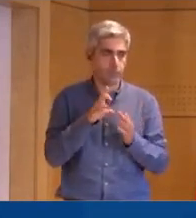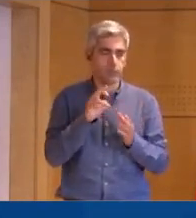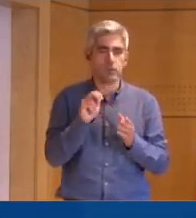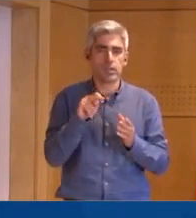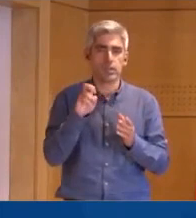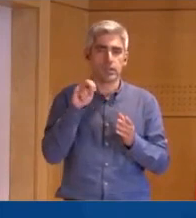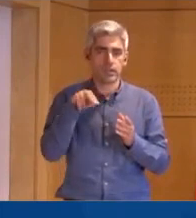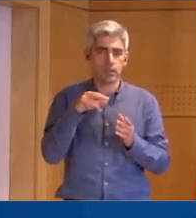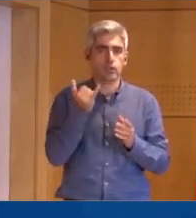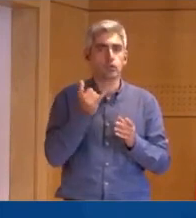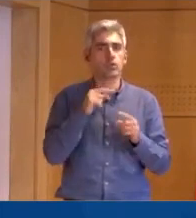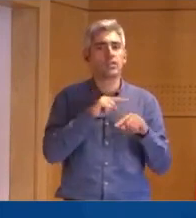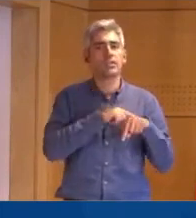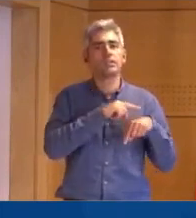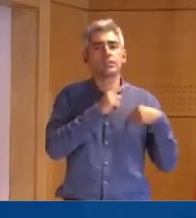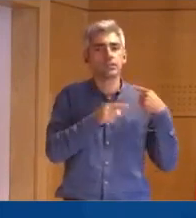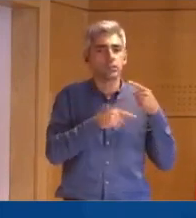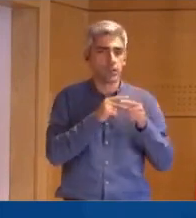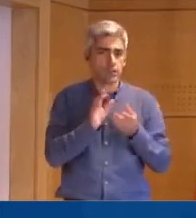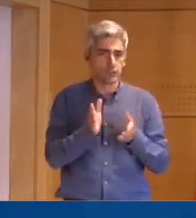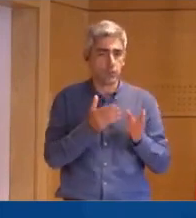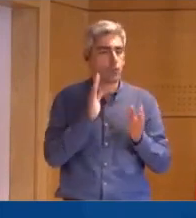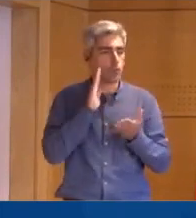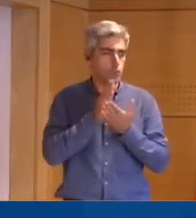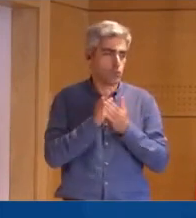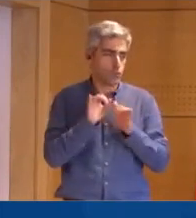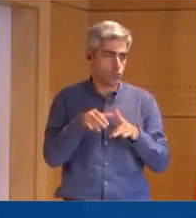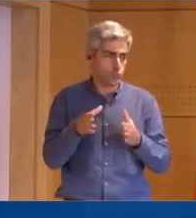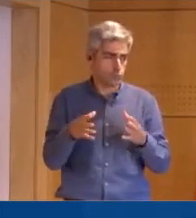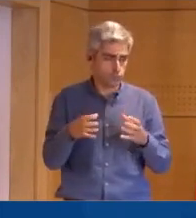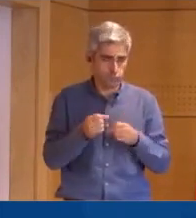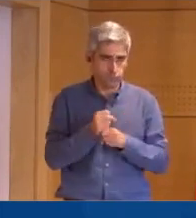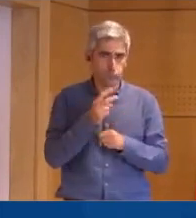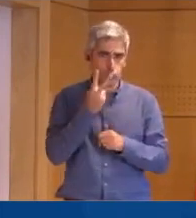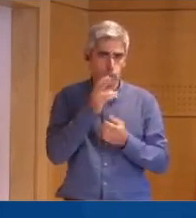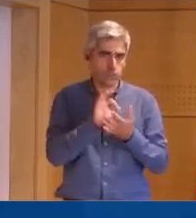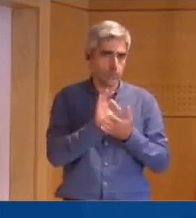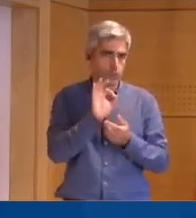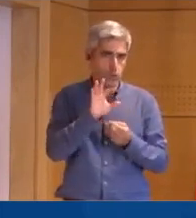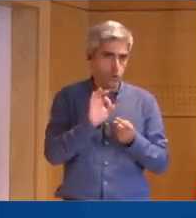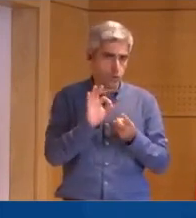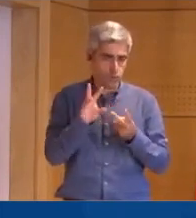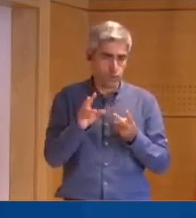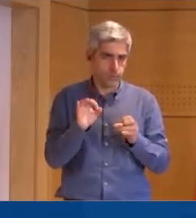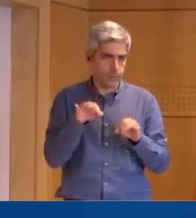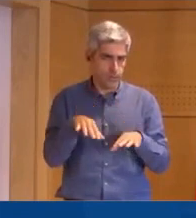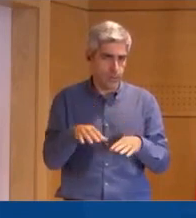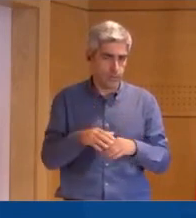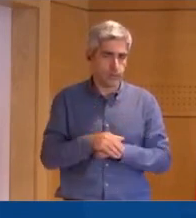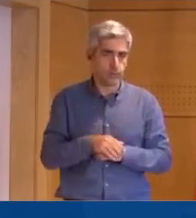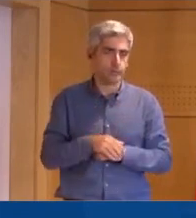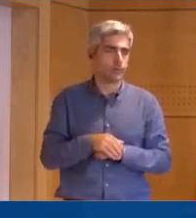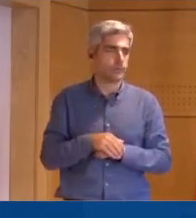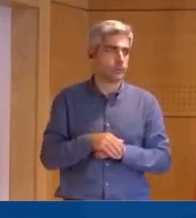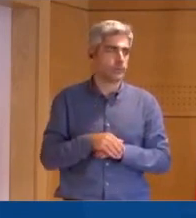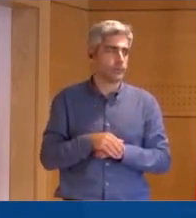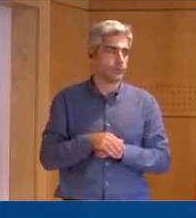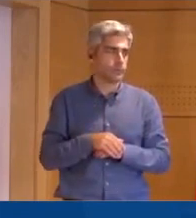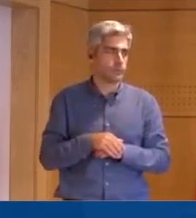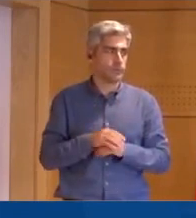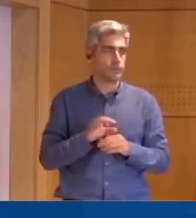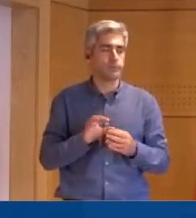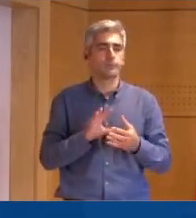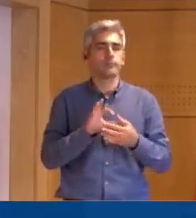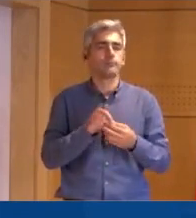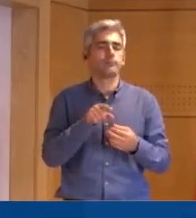de segunda geração. Termino com duas notas finais, que no